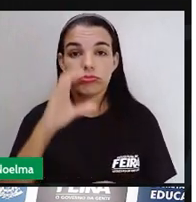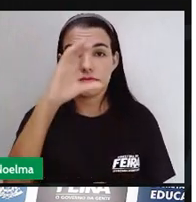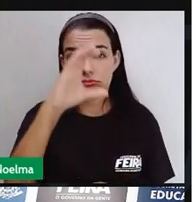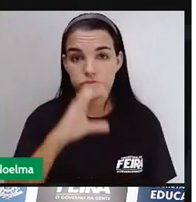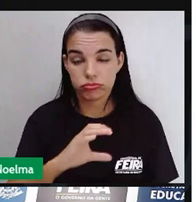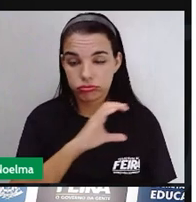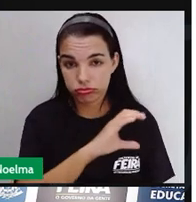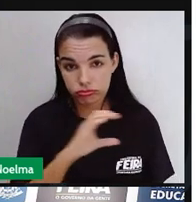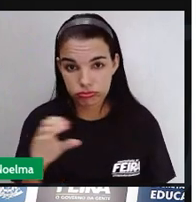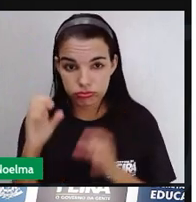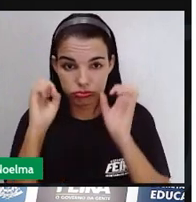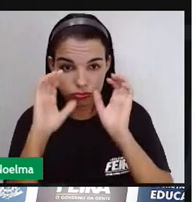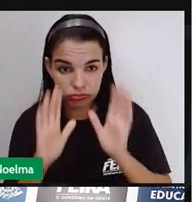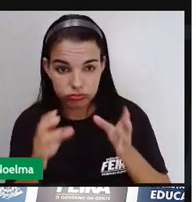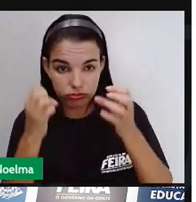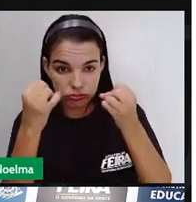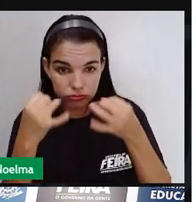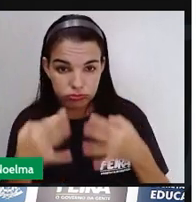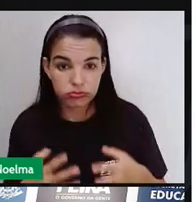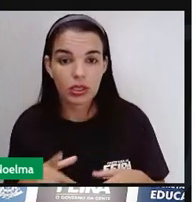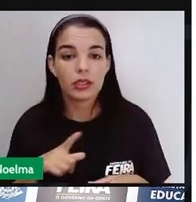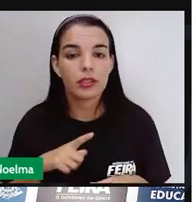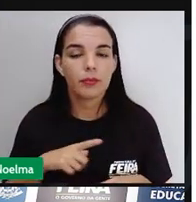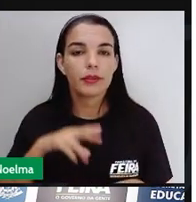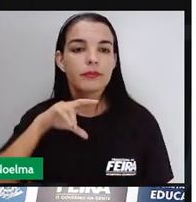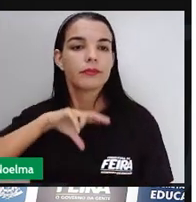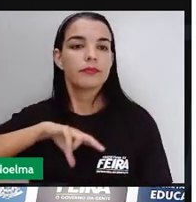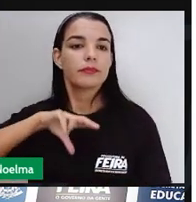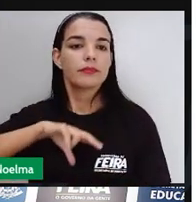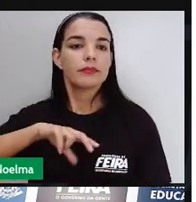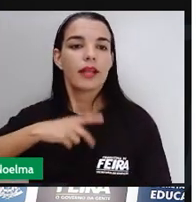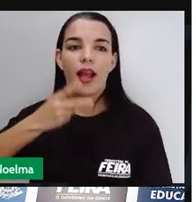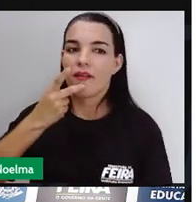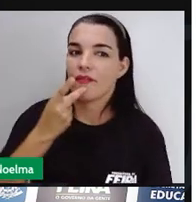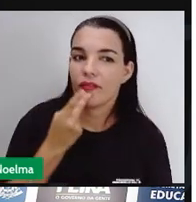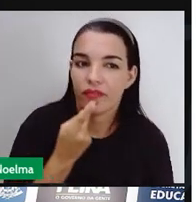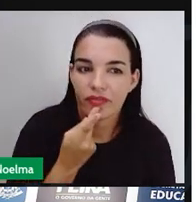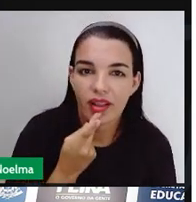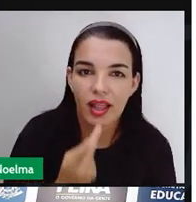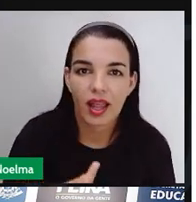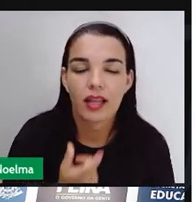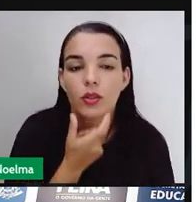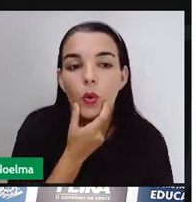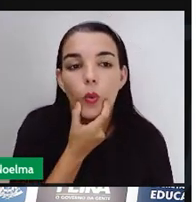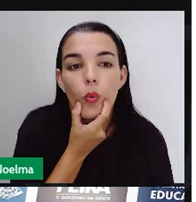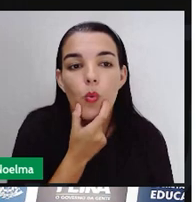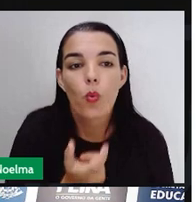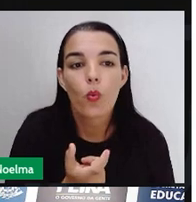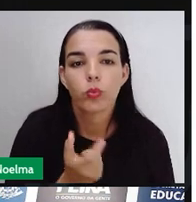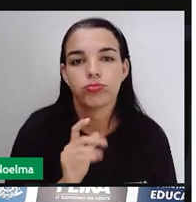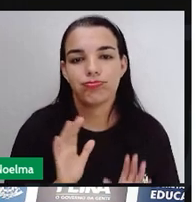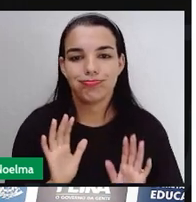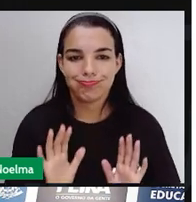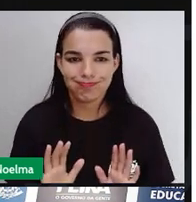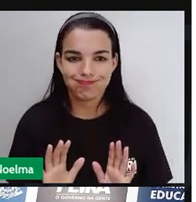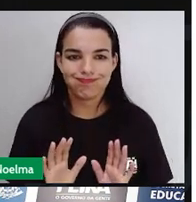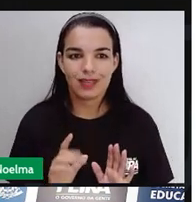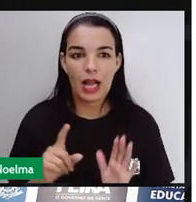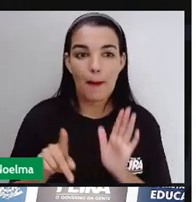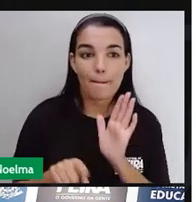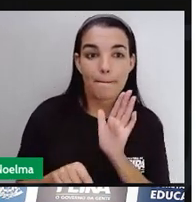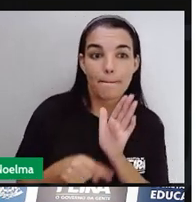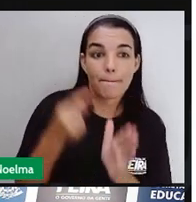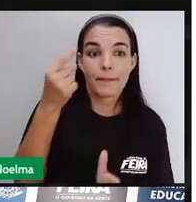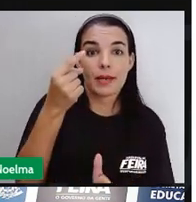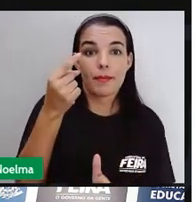cristianismo. E além da religião, o português também passou a ser o idioma, idioma oficial